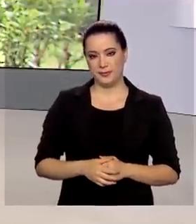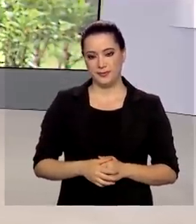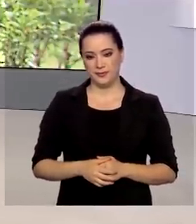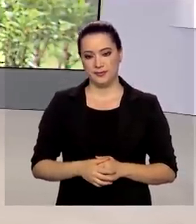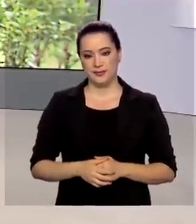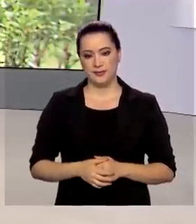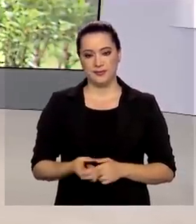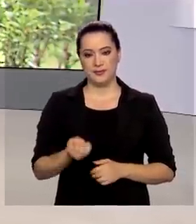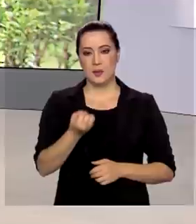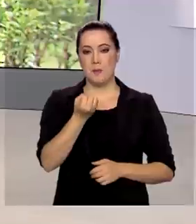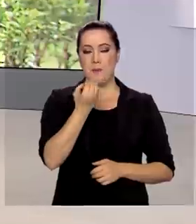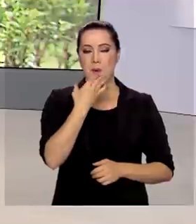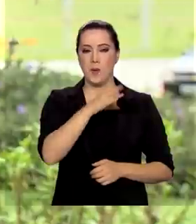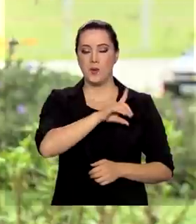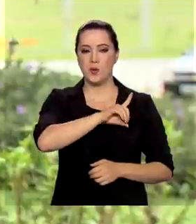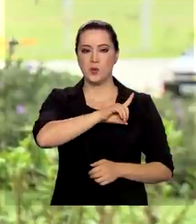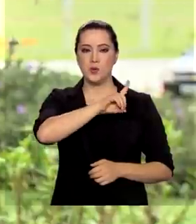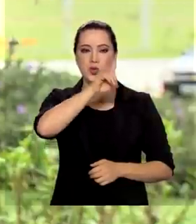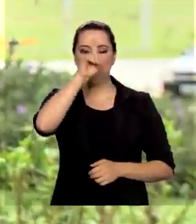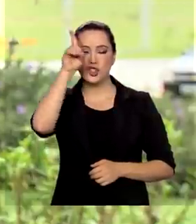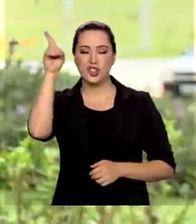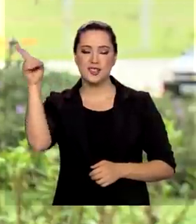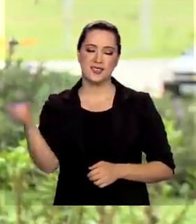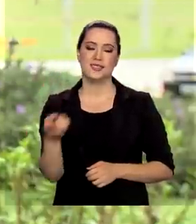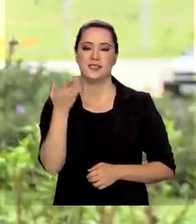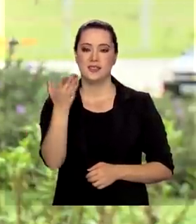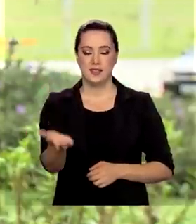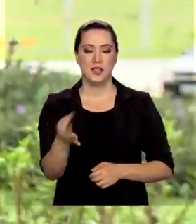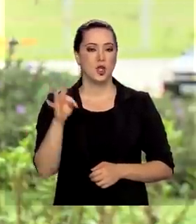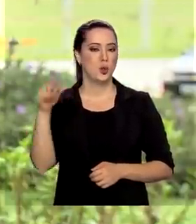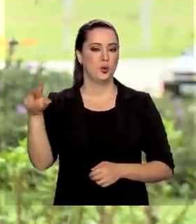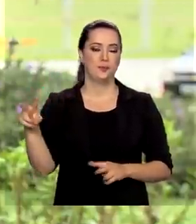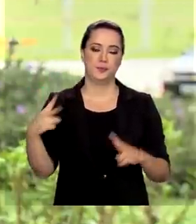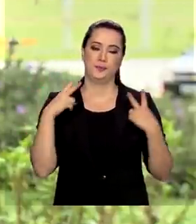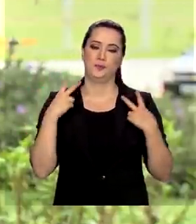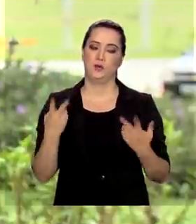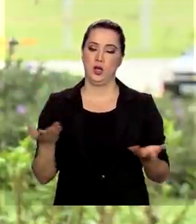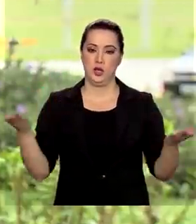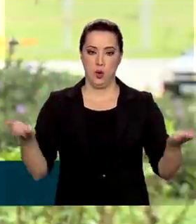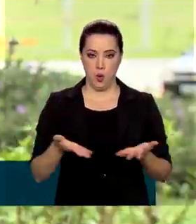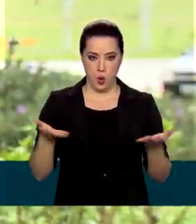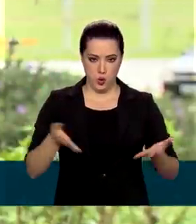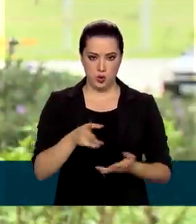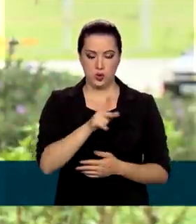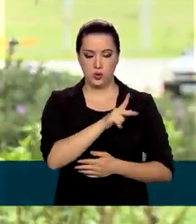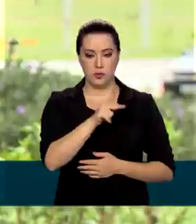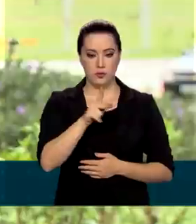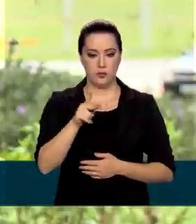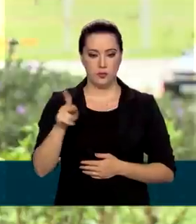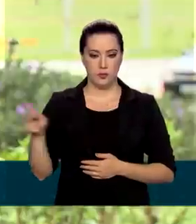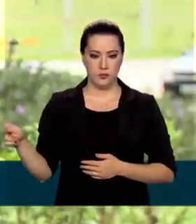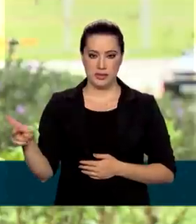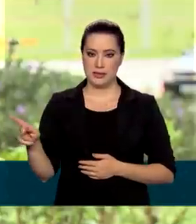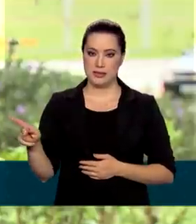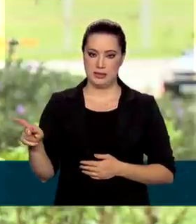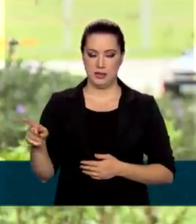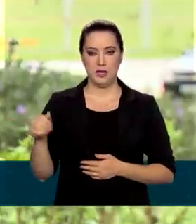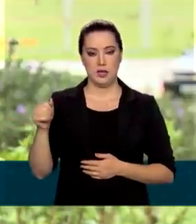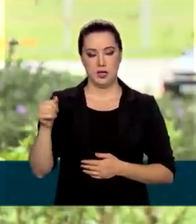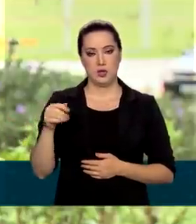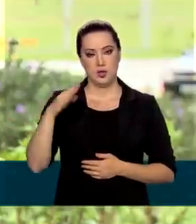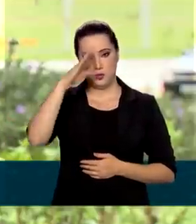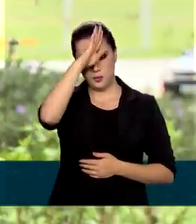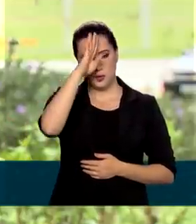Bom dia, Manuela. Um bom dia a todos. Olha, hoje o presidente Jair Bolsonaro passa o Natal aqui